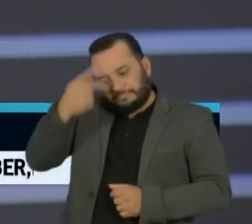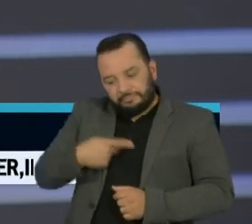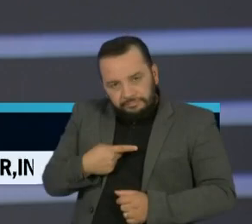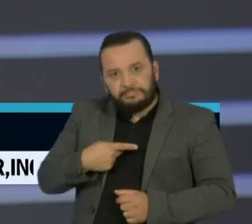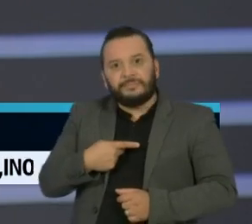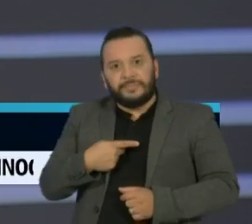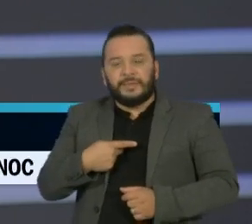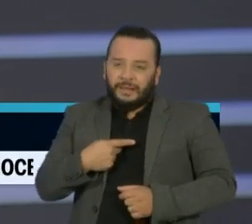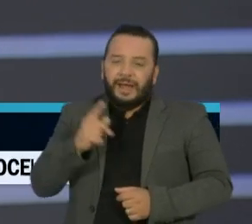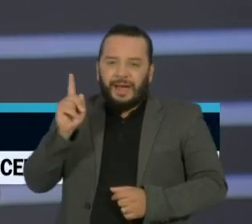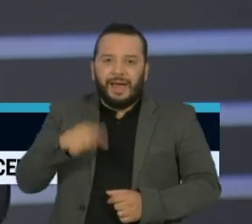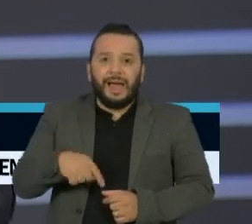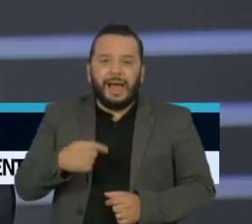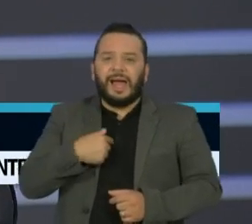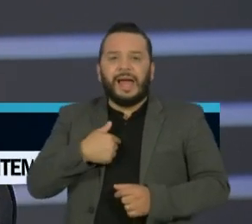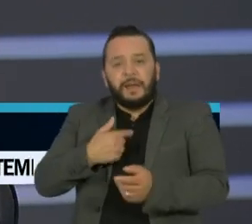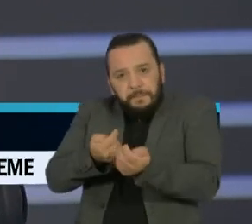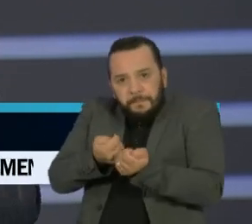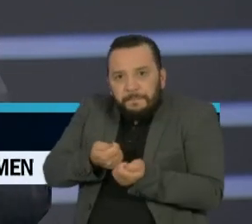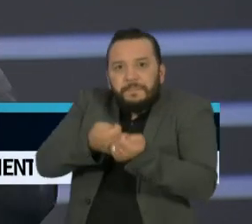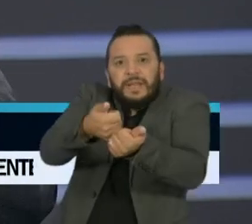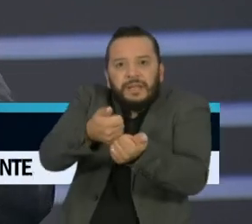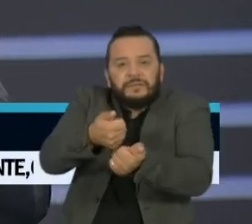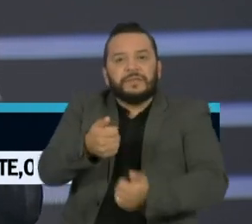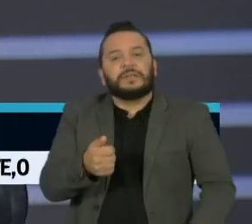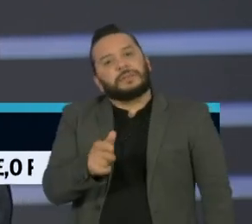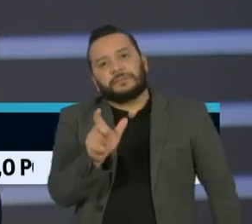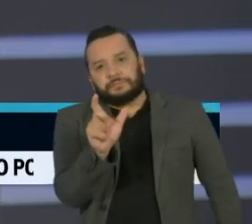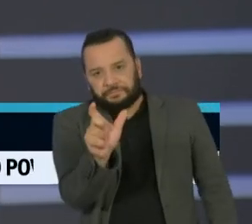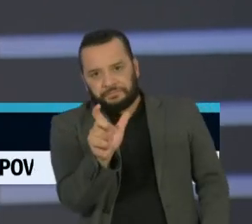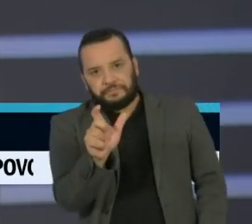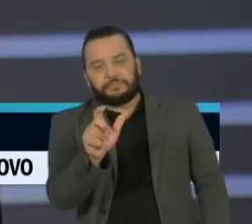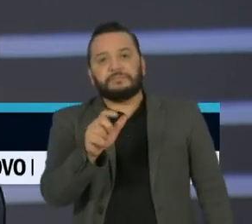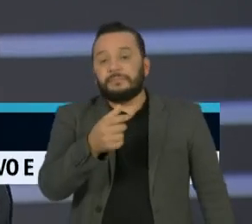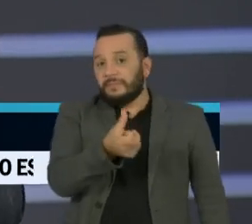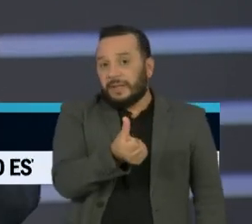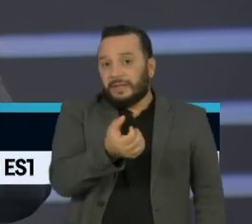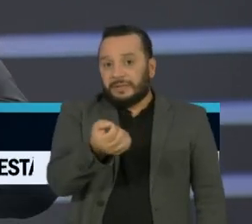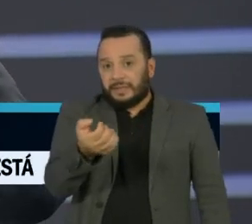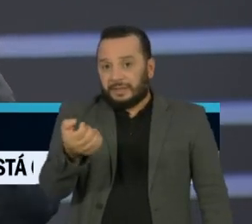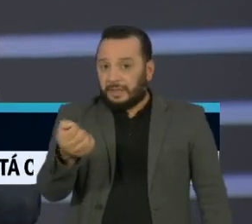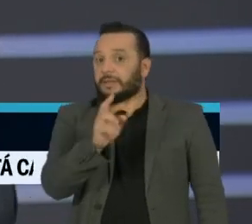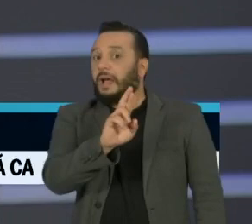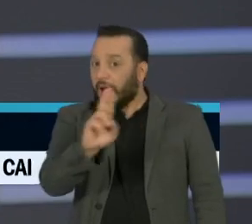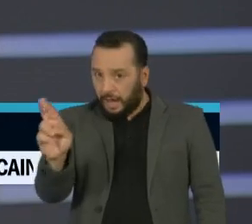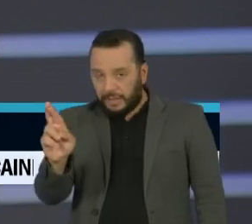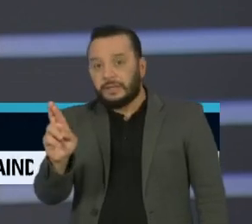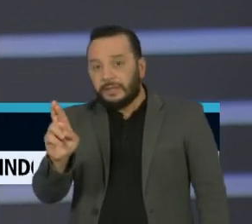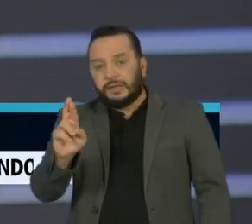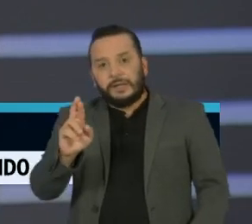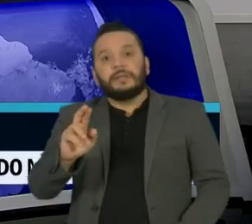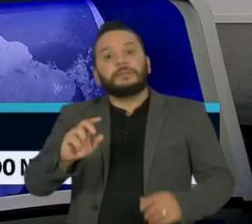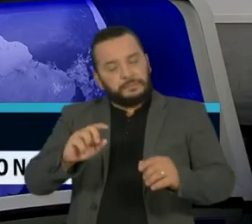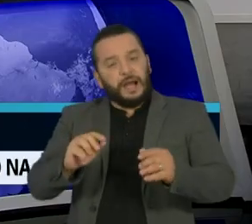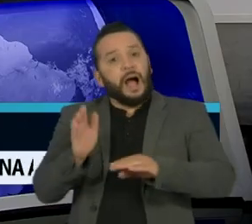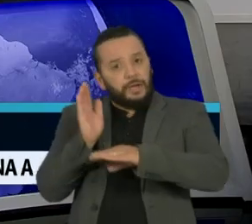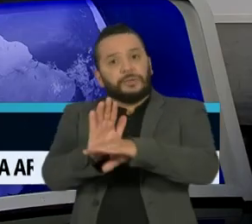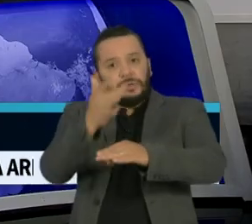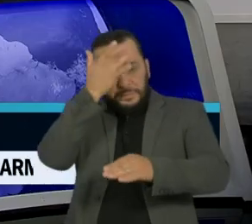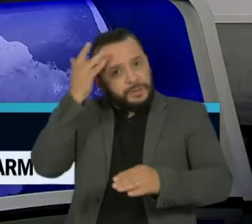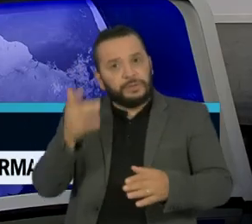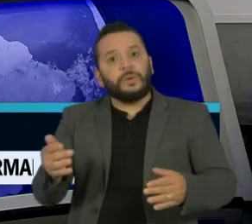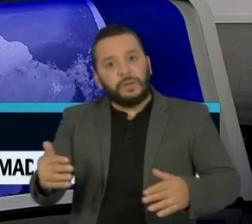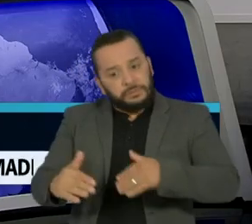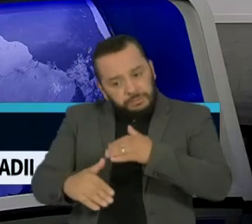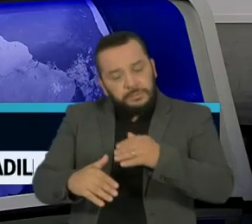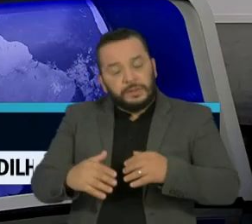coronavouchers que estão chegando, felizmente já na segunda leva, aí virá a terceira e isso ajuda as pessoas também